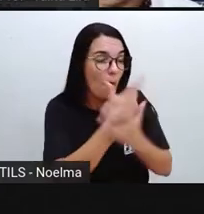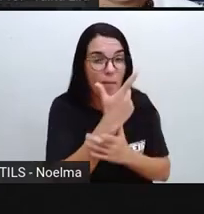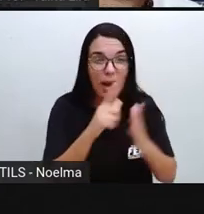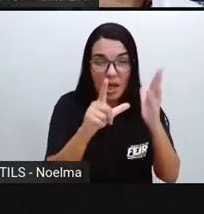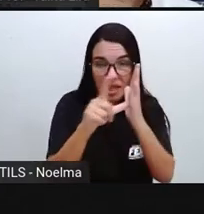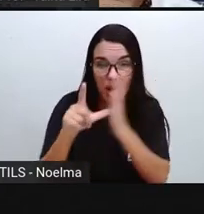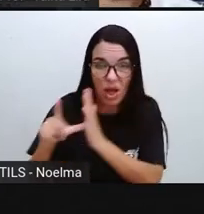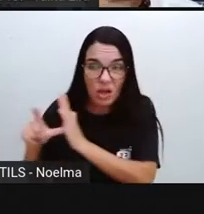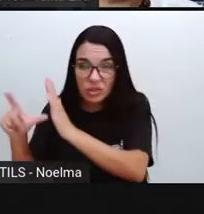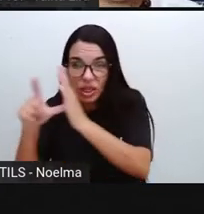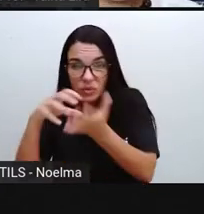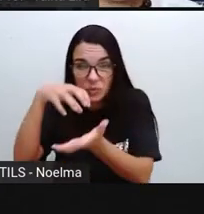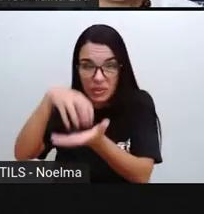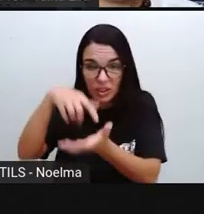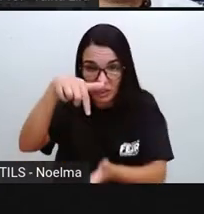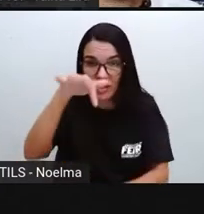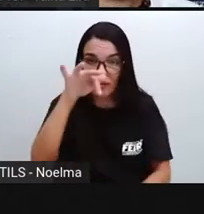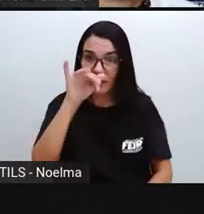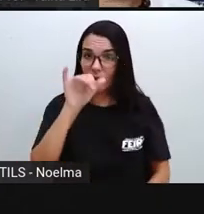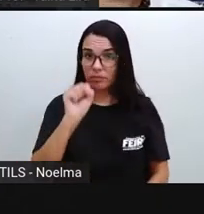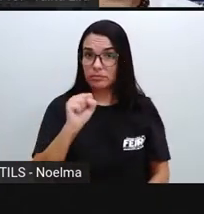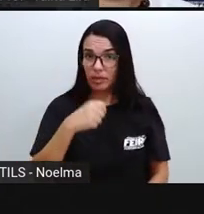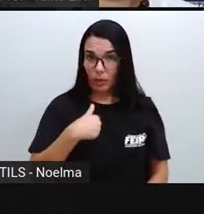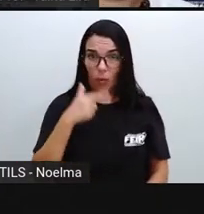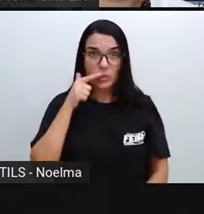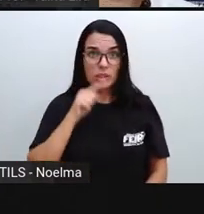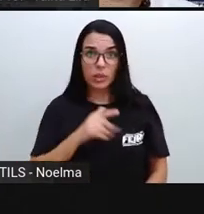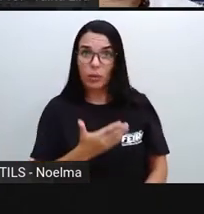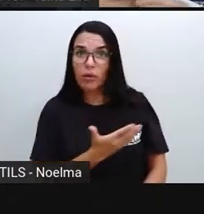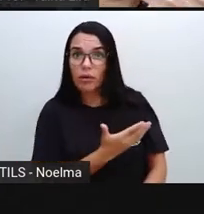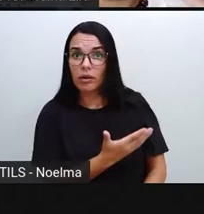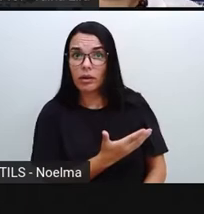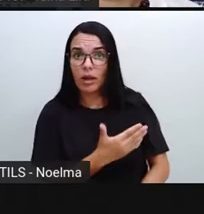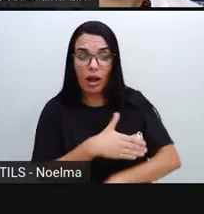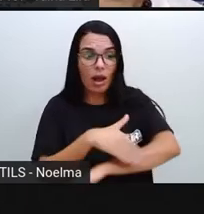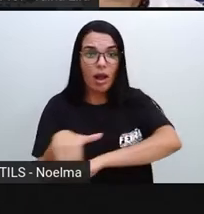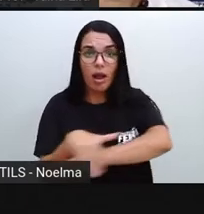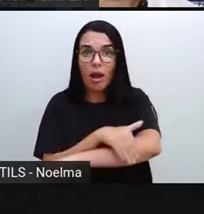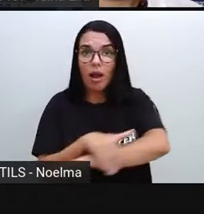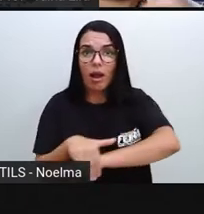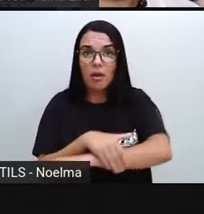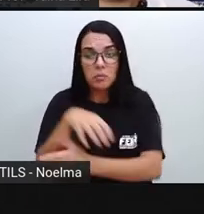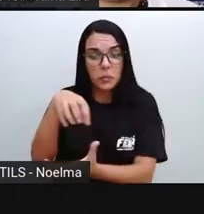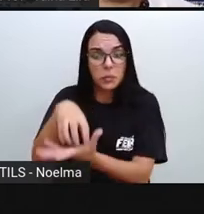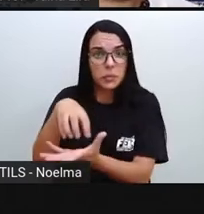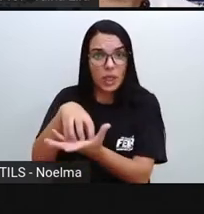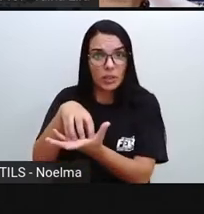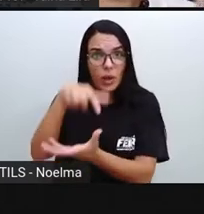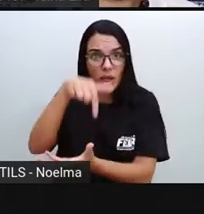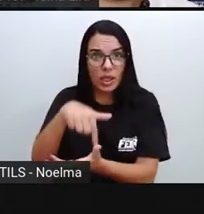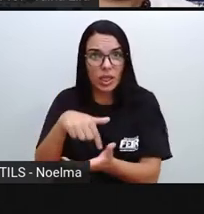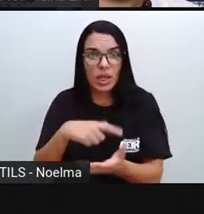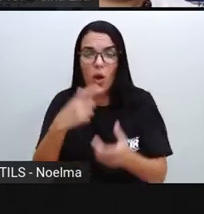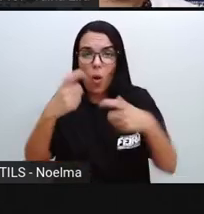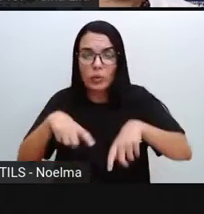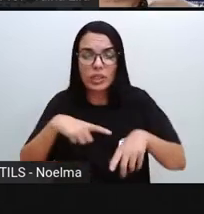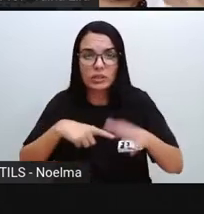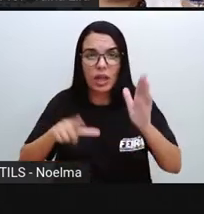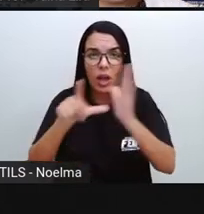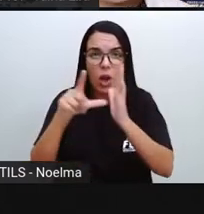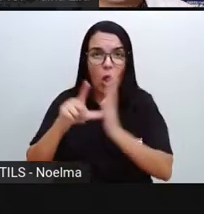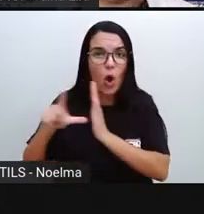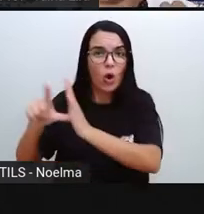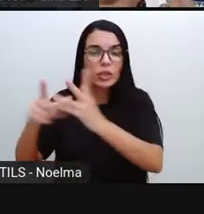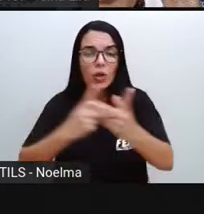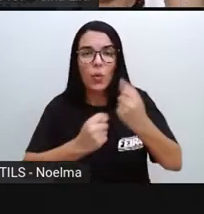centro de Feira de Santana? Será que se eu for lá nas avenidas, né? Que são centros ali comerciais, avenidas comerciais